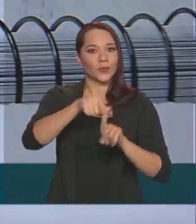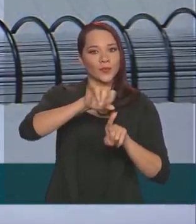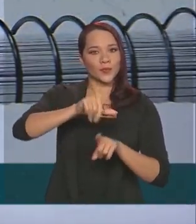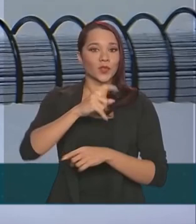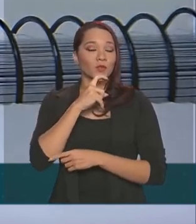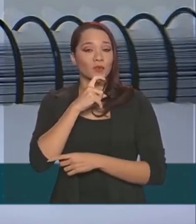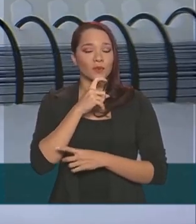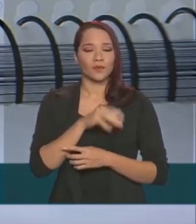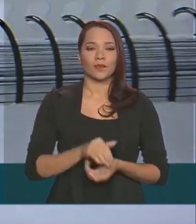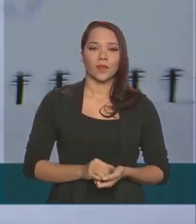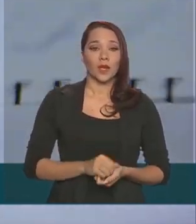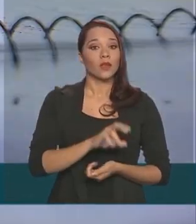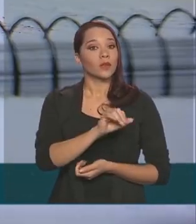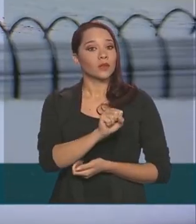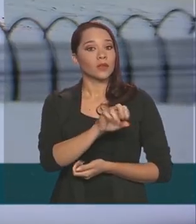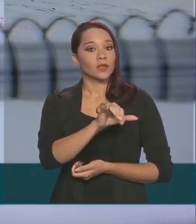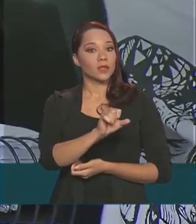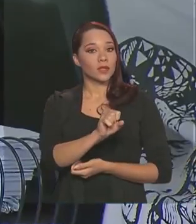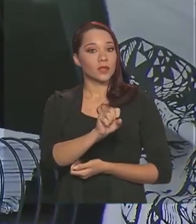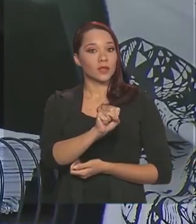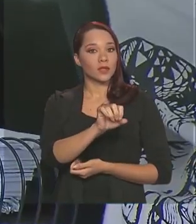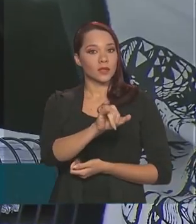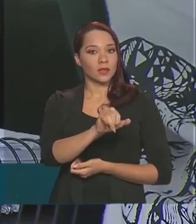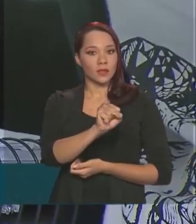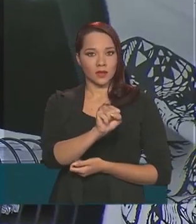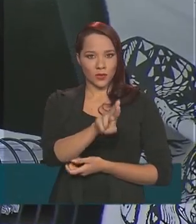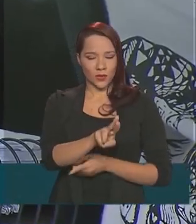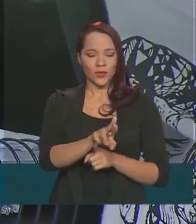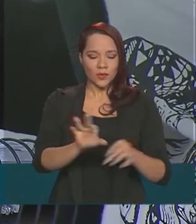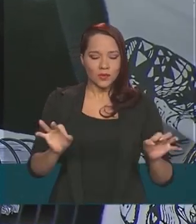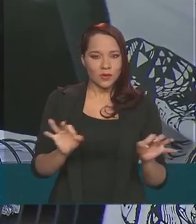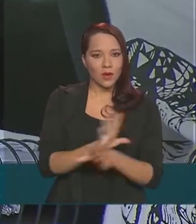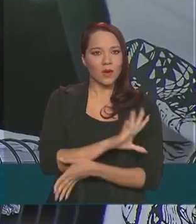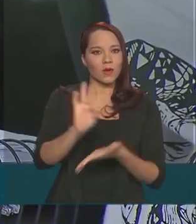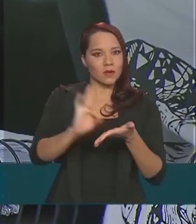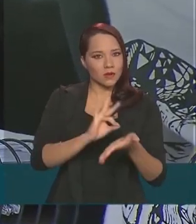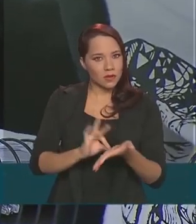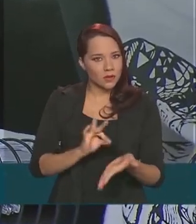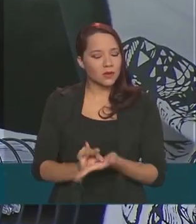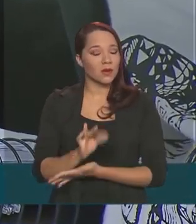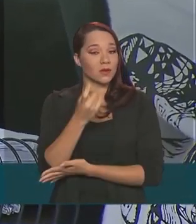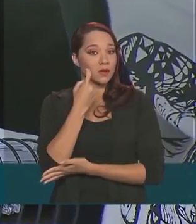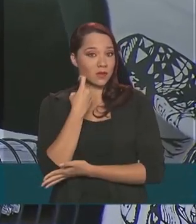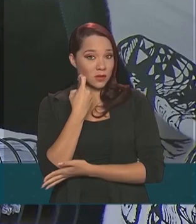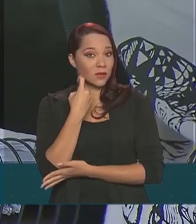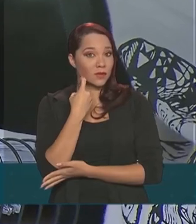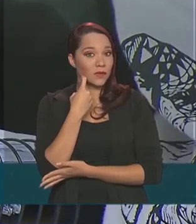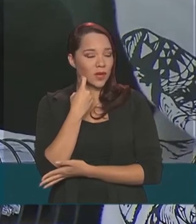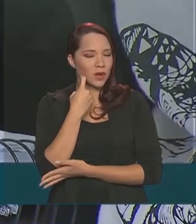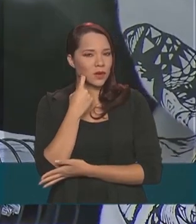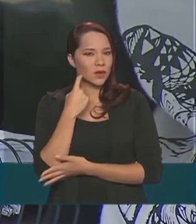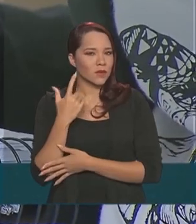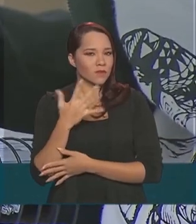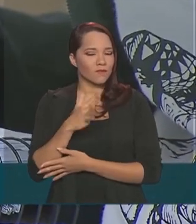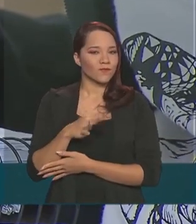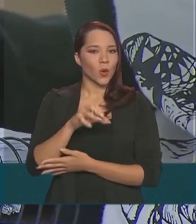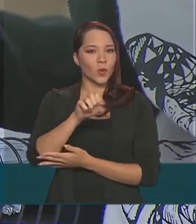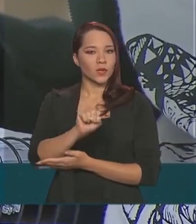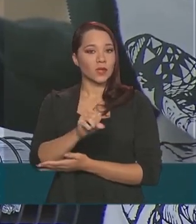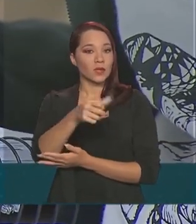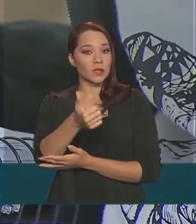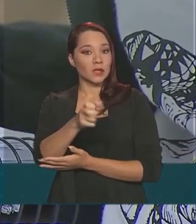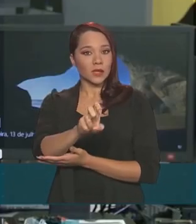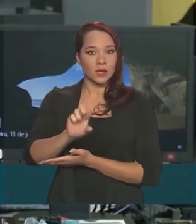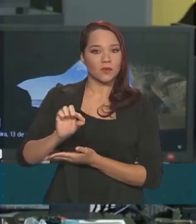E o Sisu, Sistema de Seleção Unificada, encerrou as inscrições na sexta-feira com quase 815